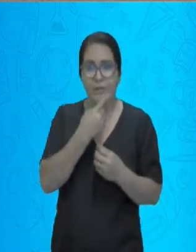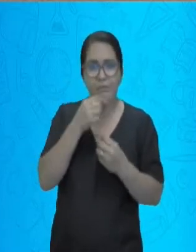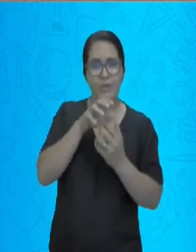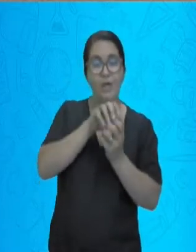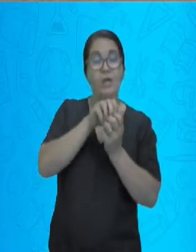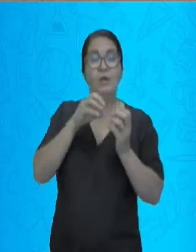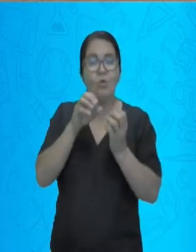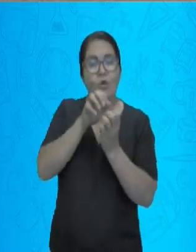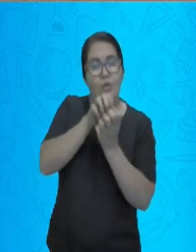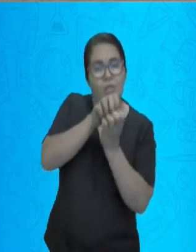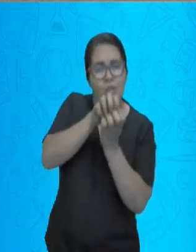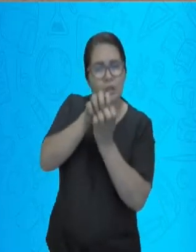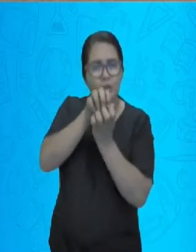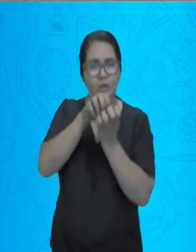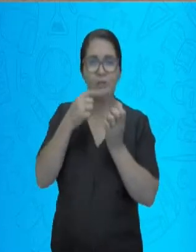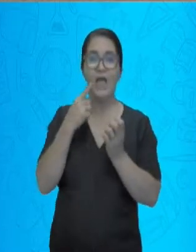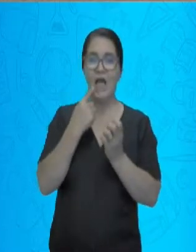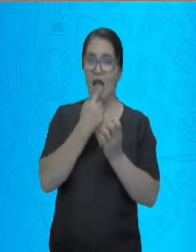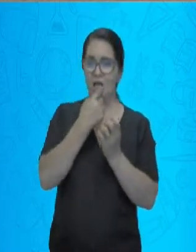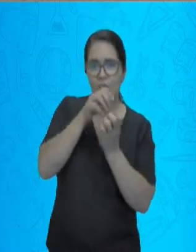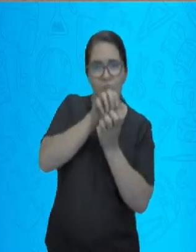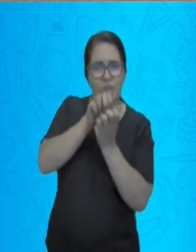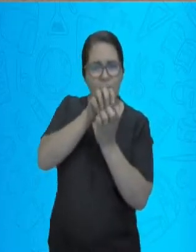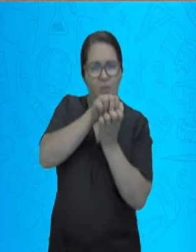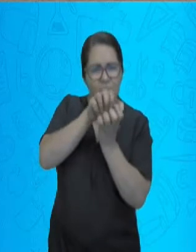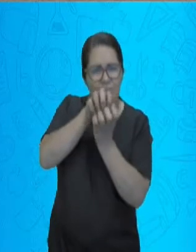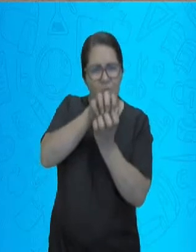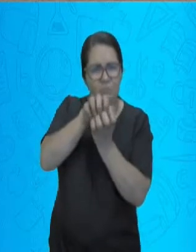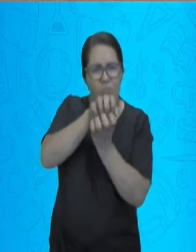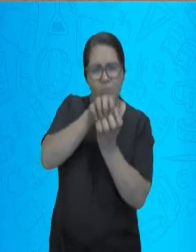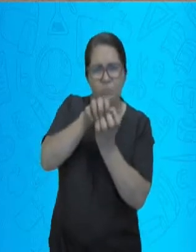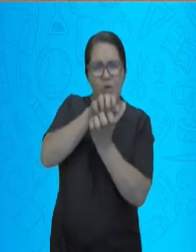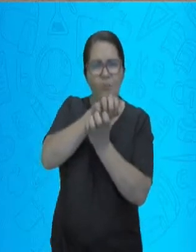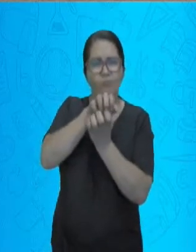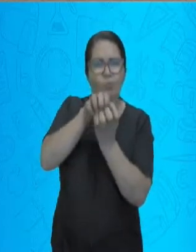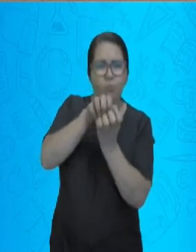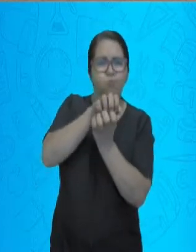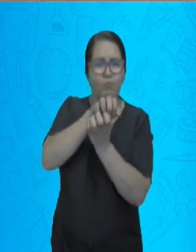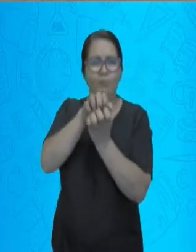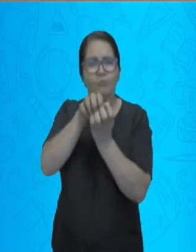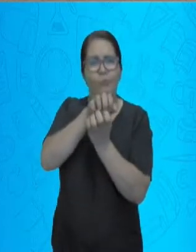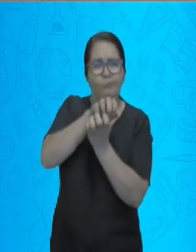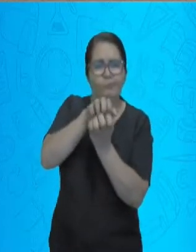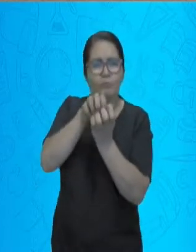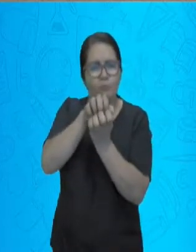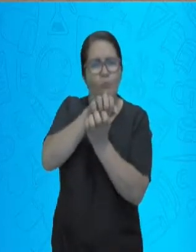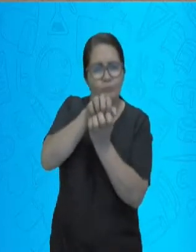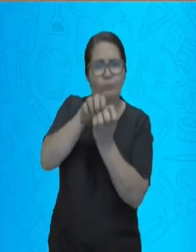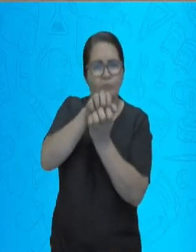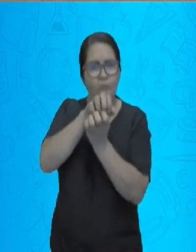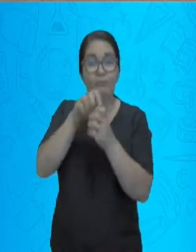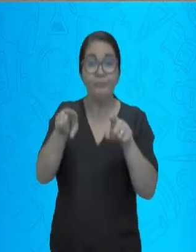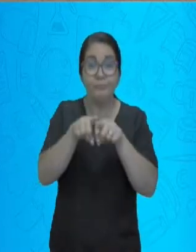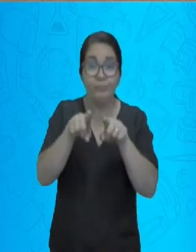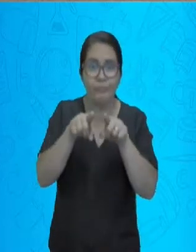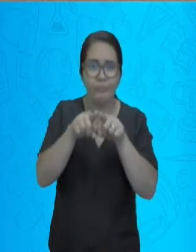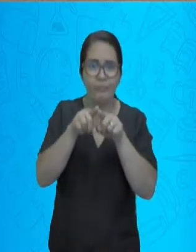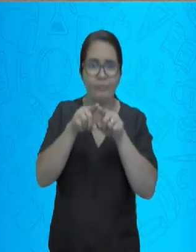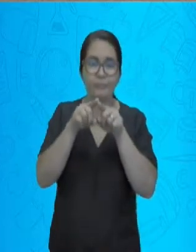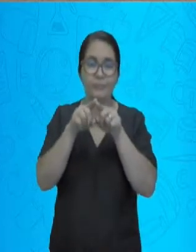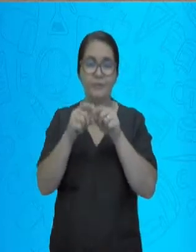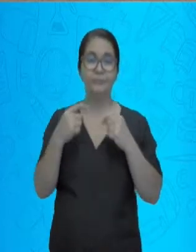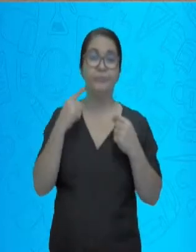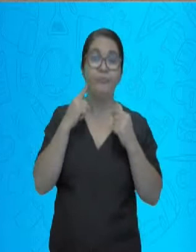quebrado pelos dentes, que são importantes, e também organizados pelas glândulas salivares, que